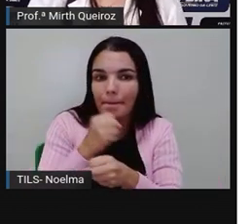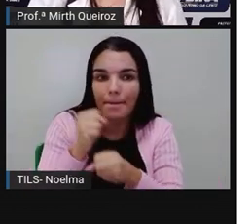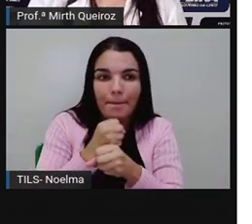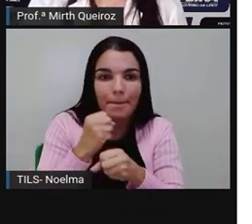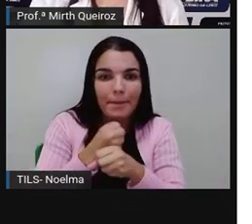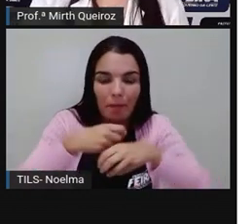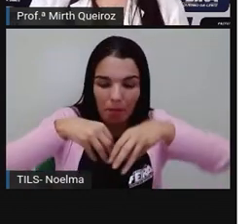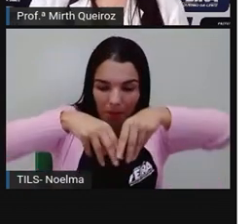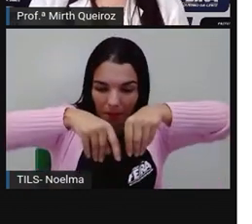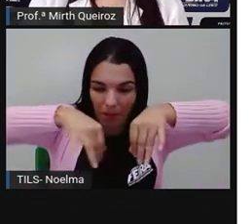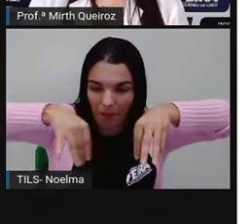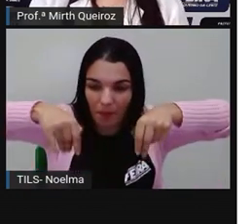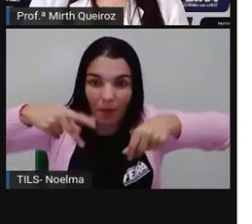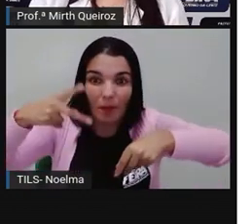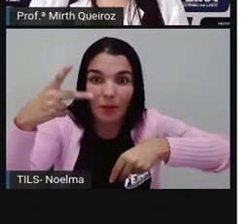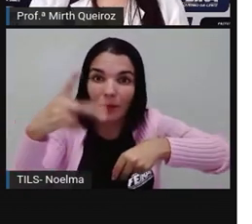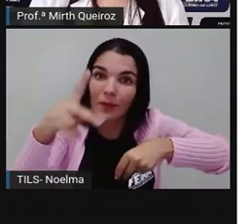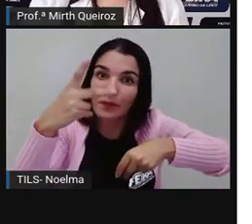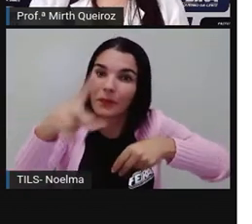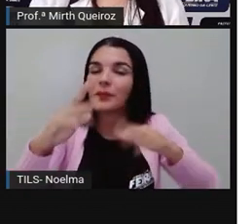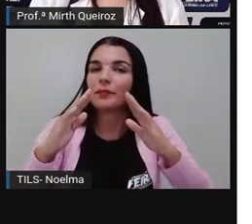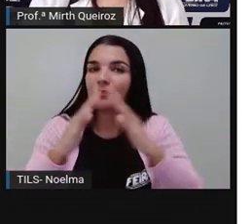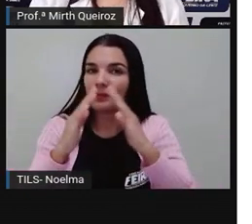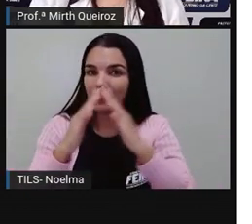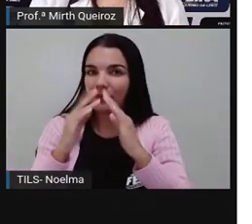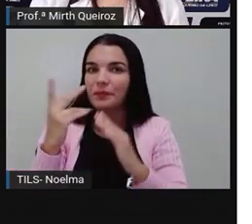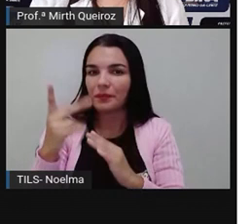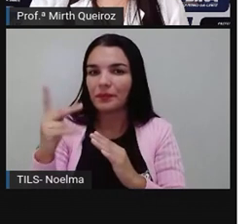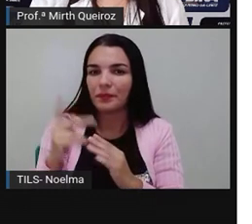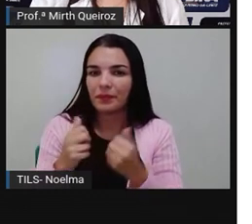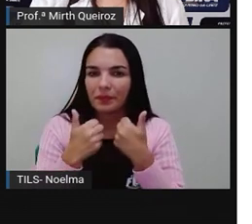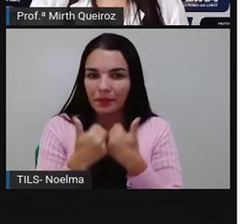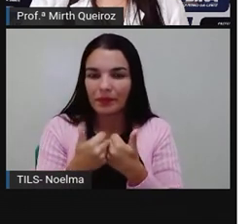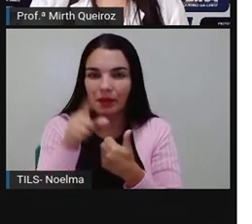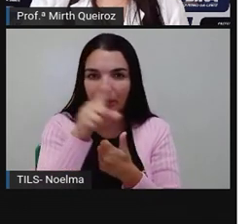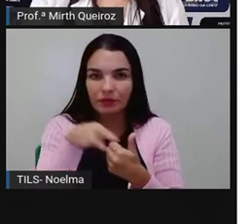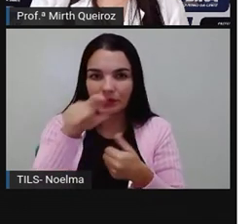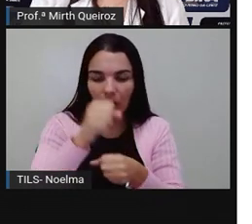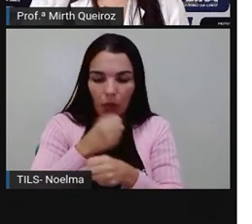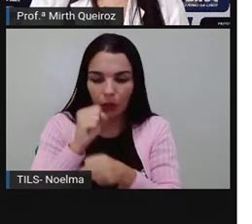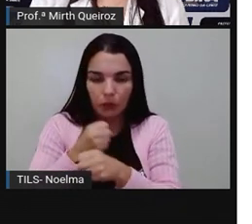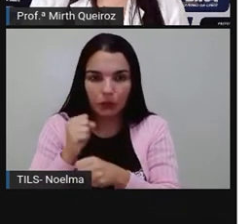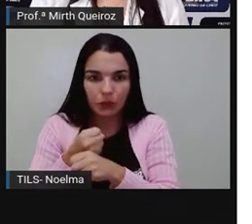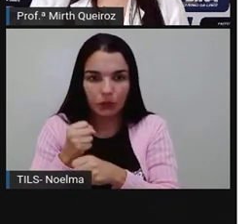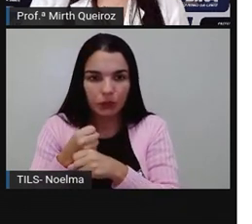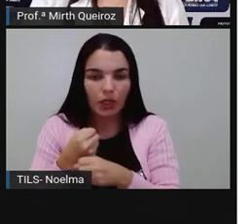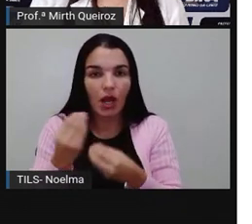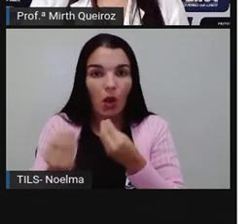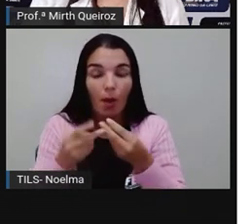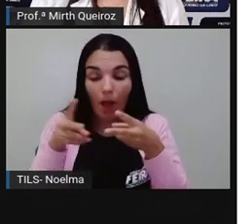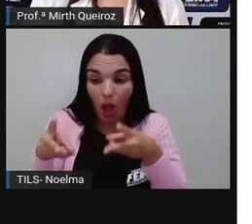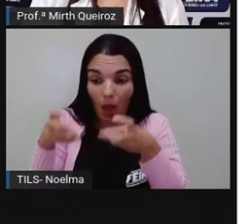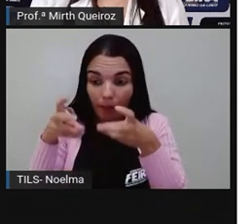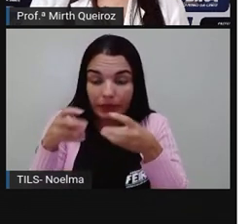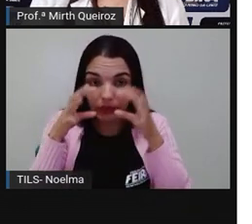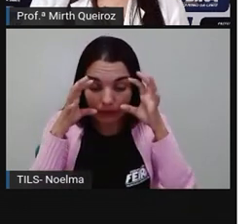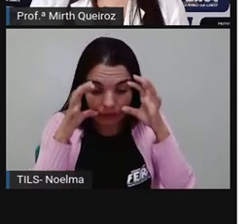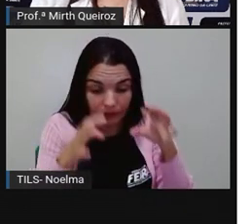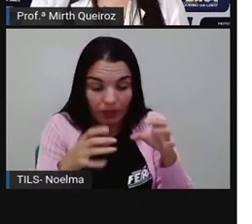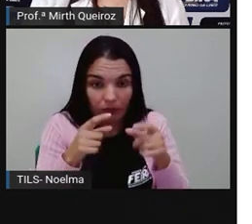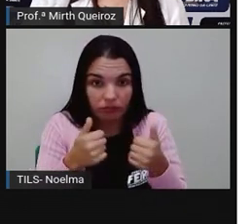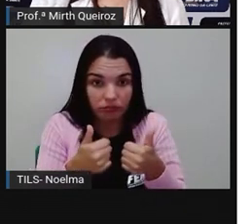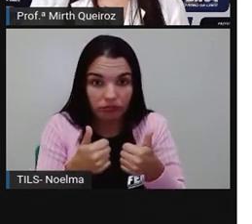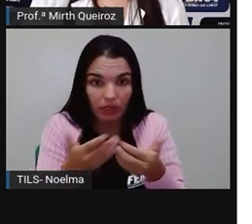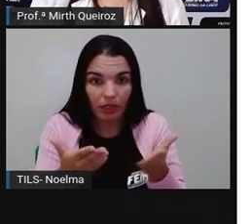um terrário aí da casa de vocês, certo? Vocês vão construir um terrário e vocês vão observar esse terrário. Eu